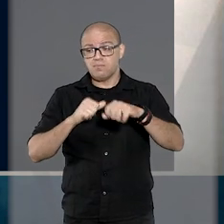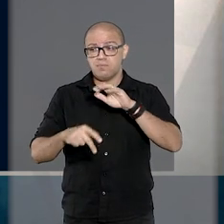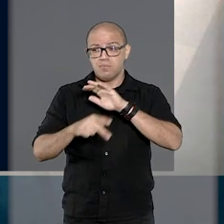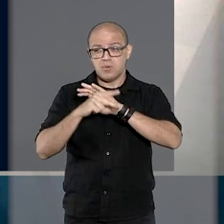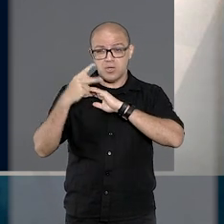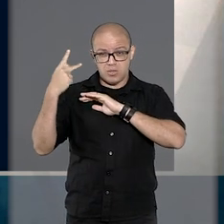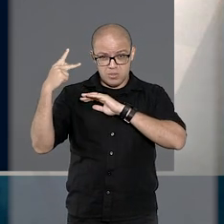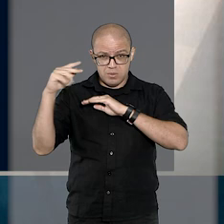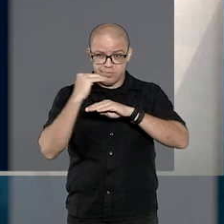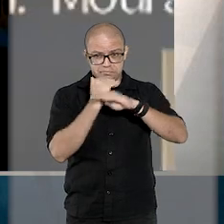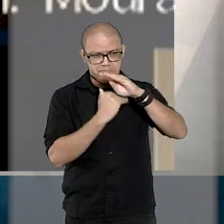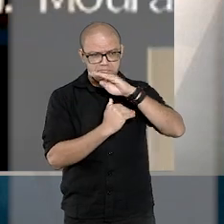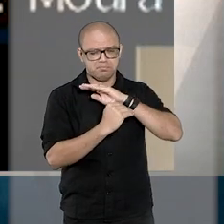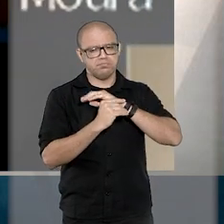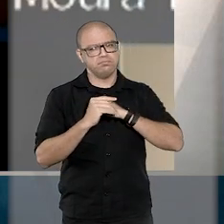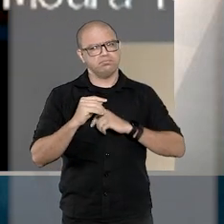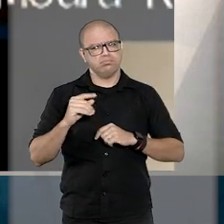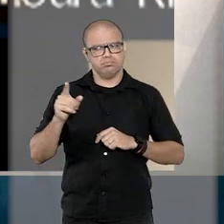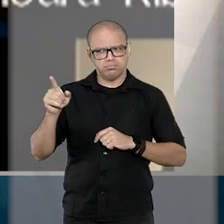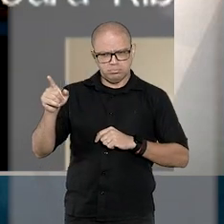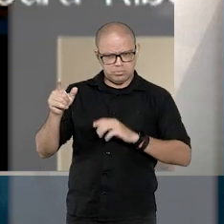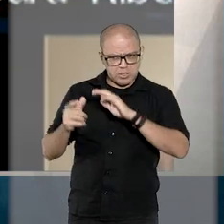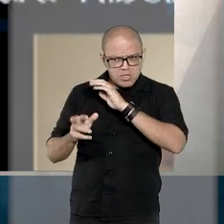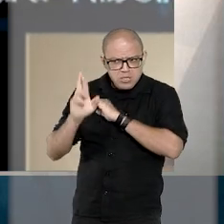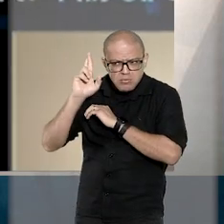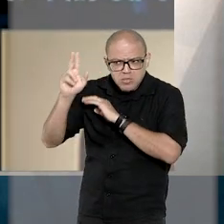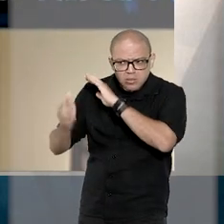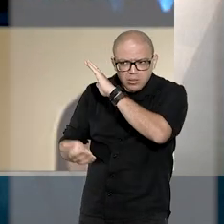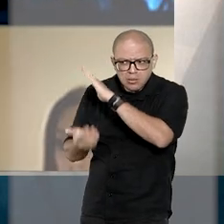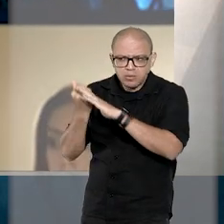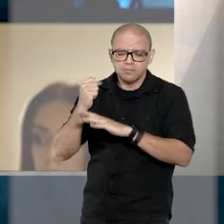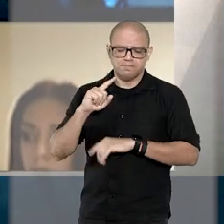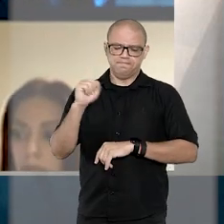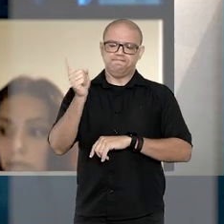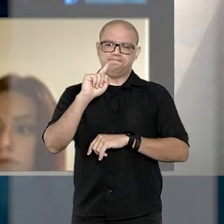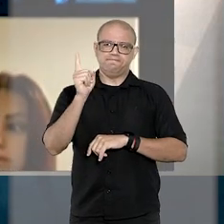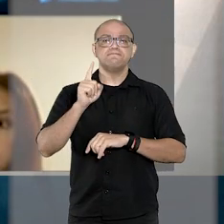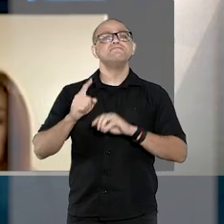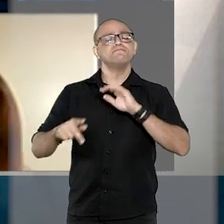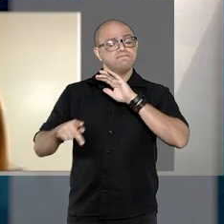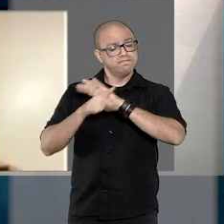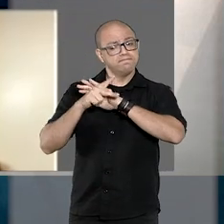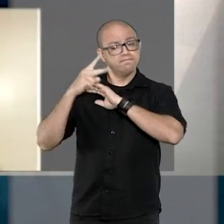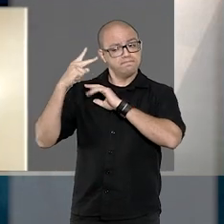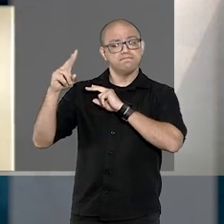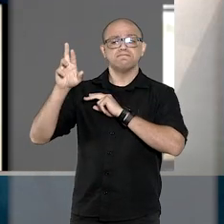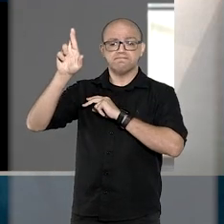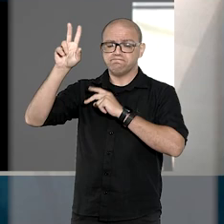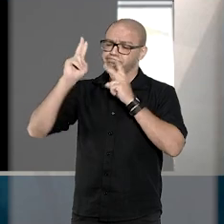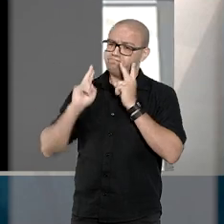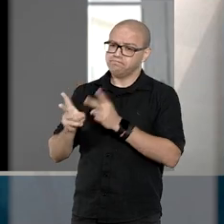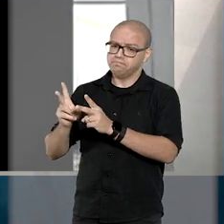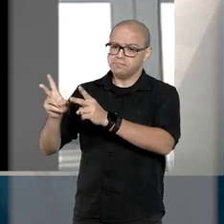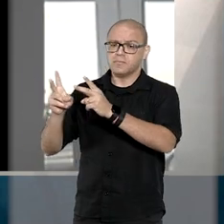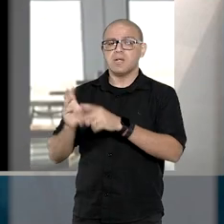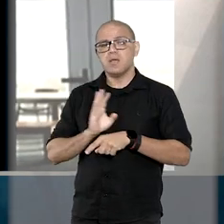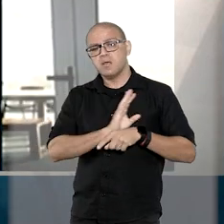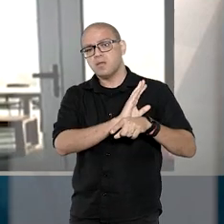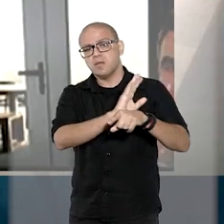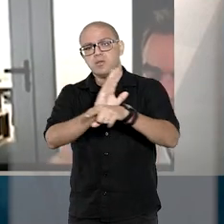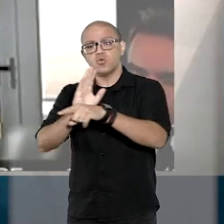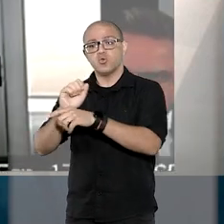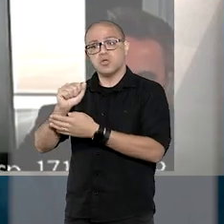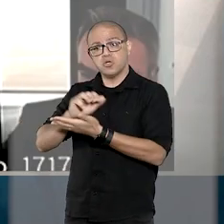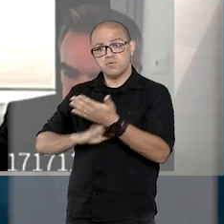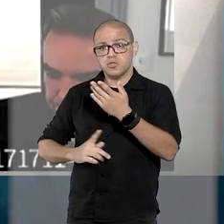empresa subcontratada não retira a responsabilidade da montadora, que realizou o evento com o propósito de beneficiar a sua